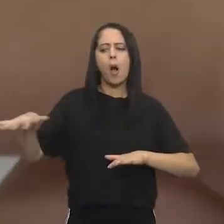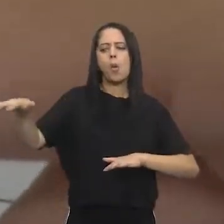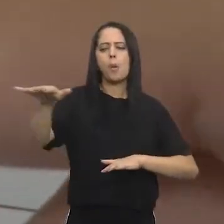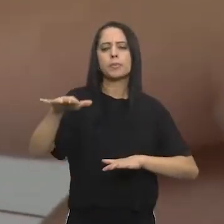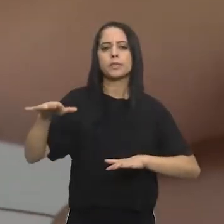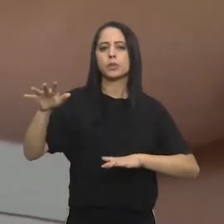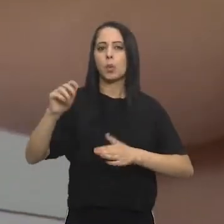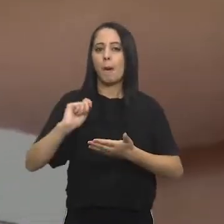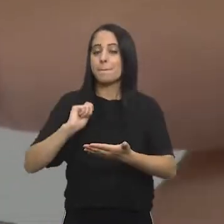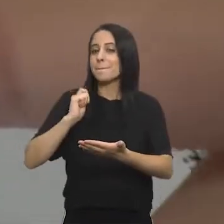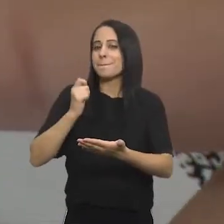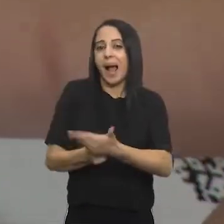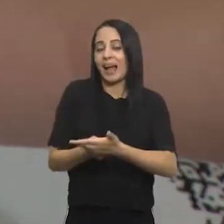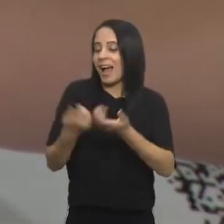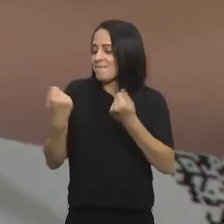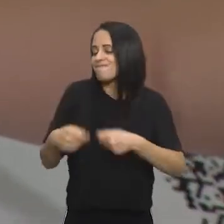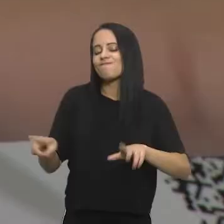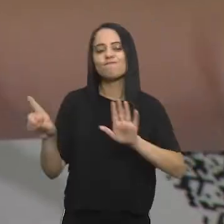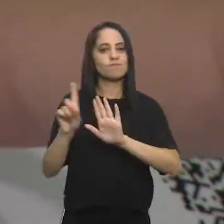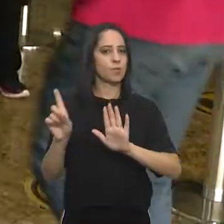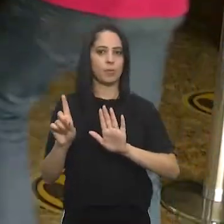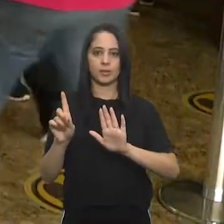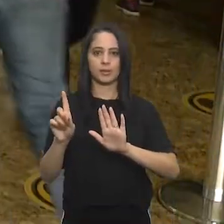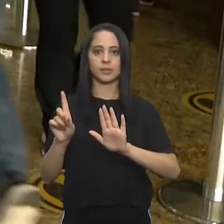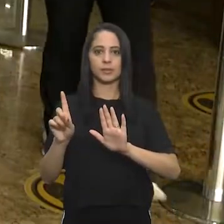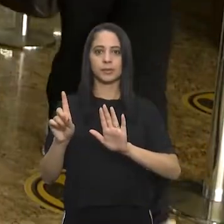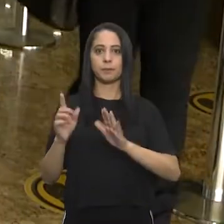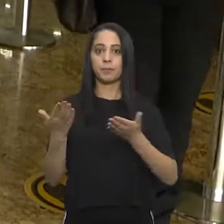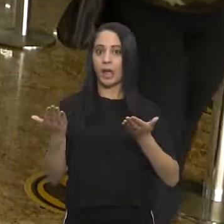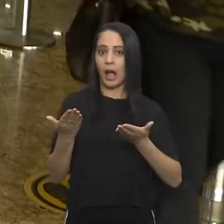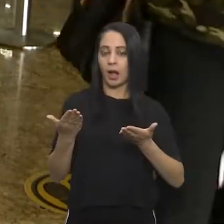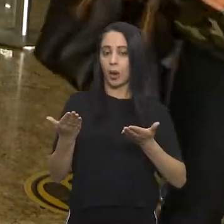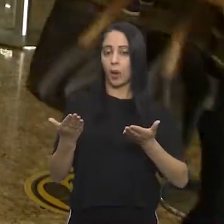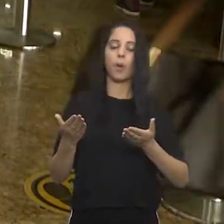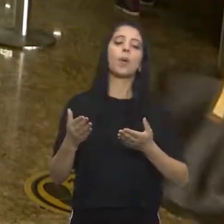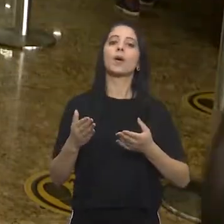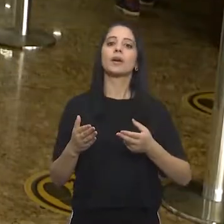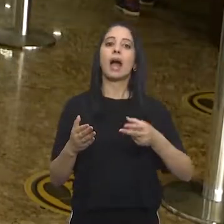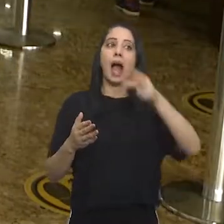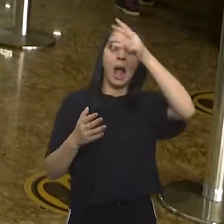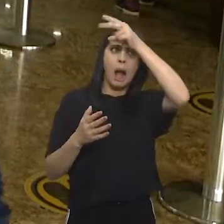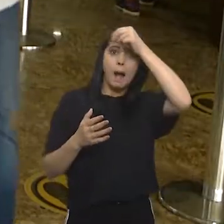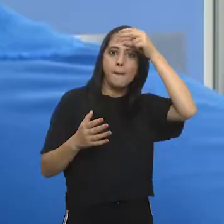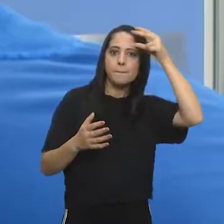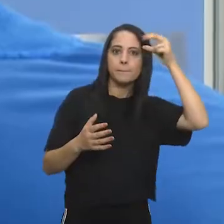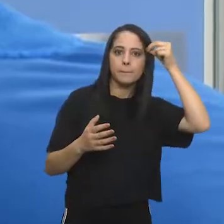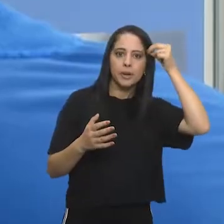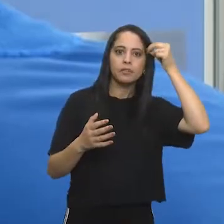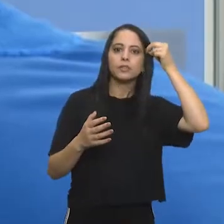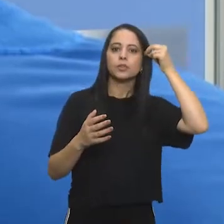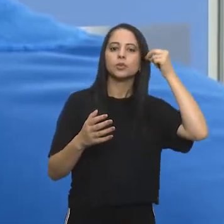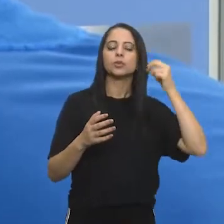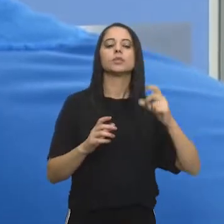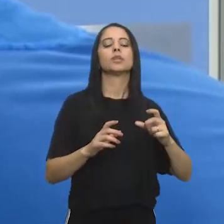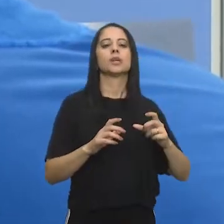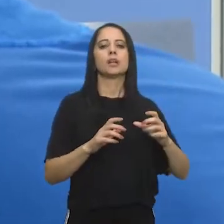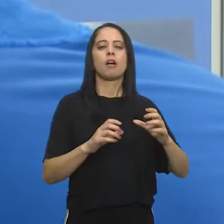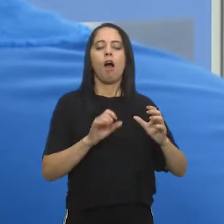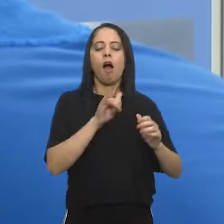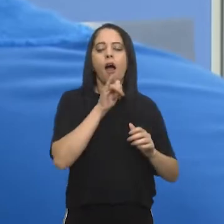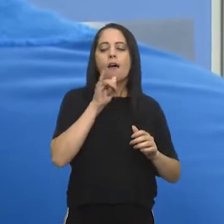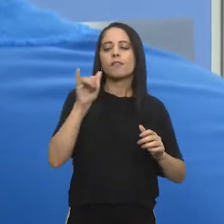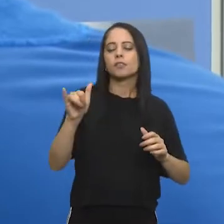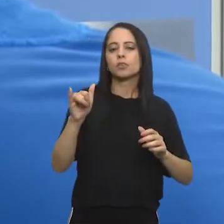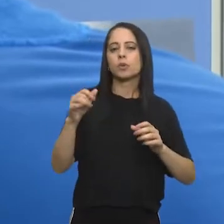na cidade vai precisar pagar o imposto Neste ano, a prefeitura ampliou o perfil dos moradores que podem receber a